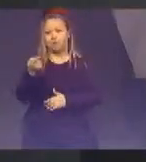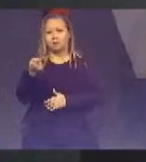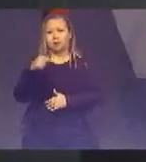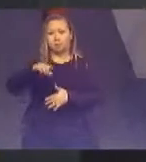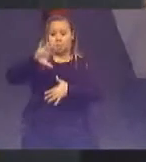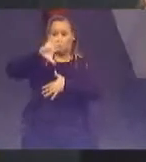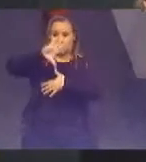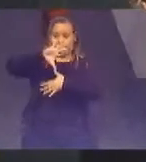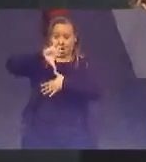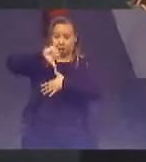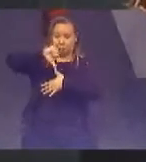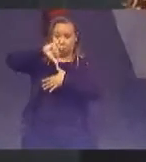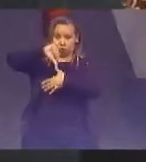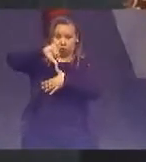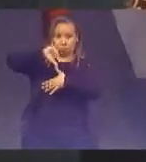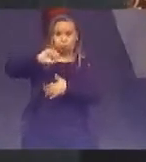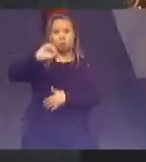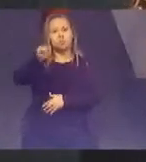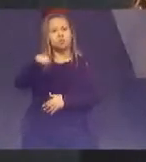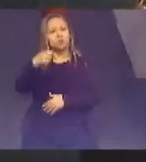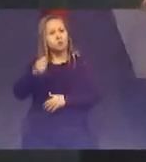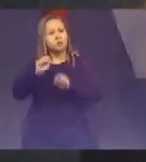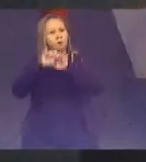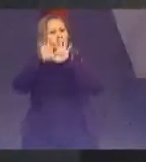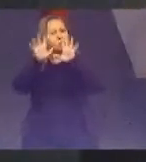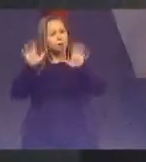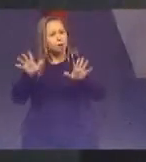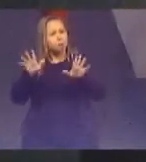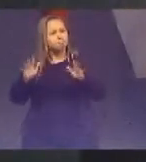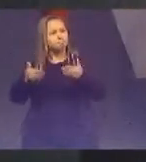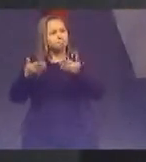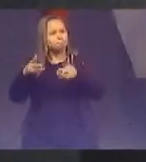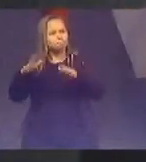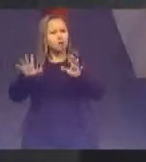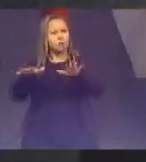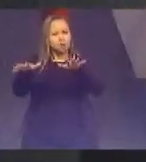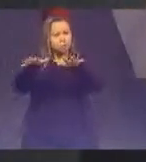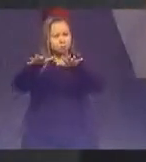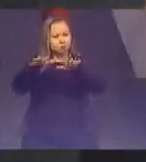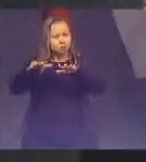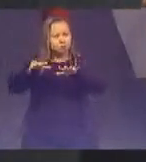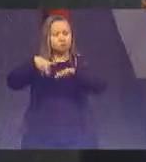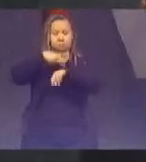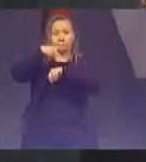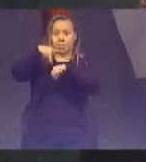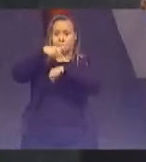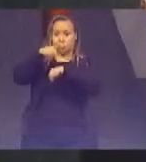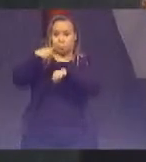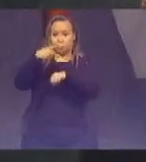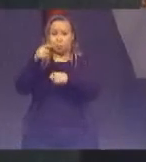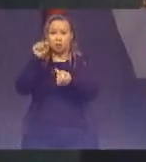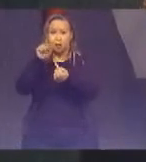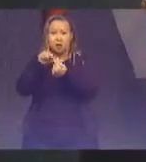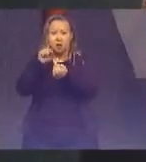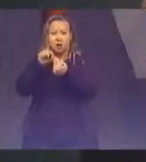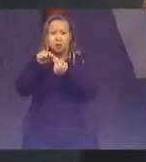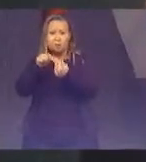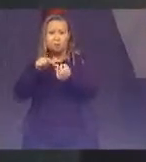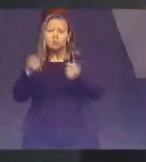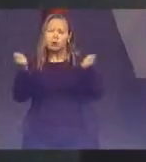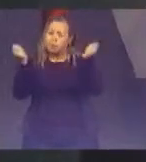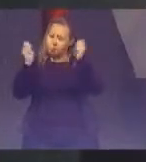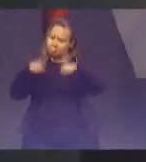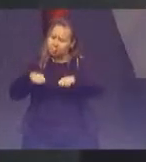sinal muito claro tem sido dado no coletivo das nações no sentido de que é possível resolver